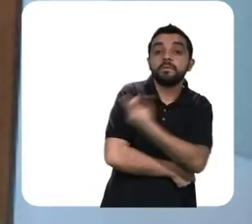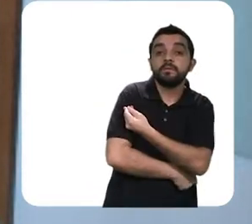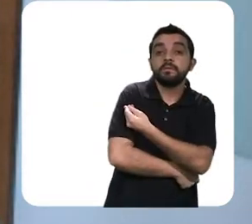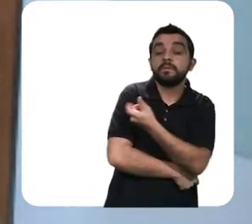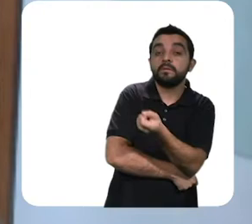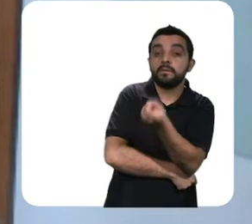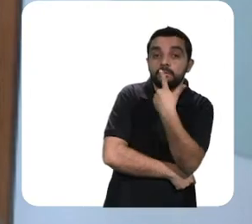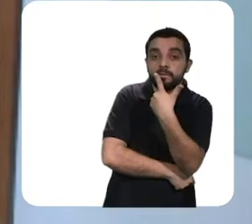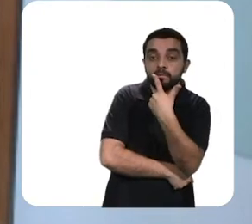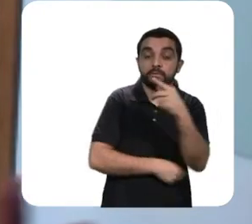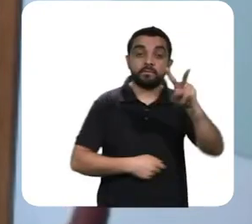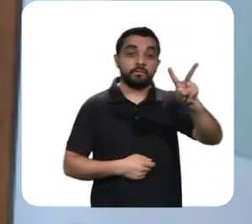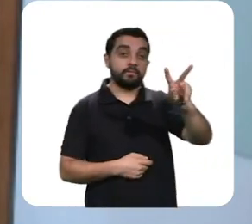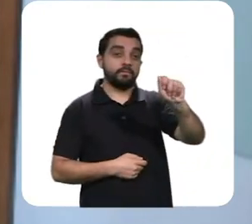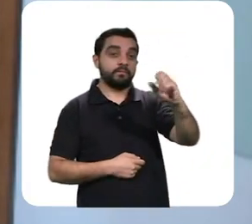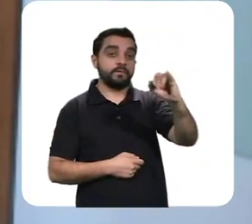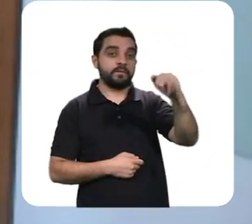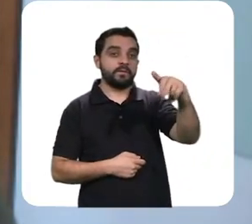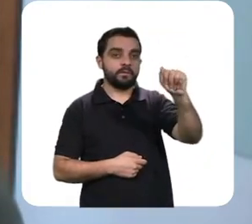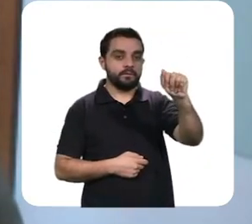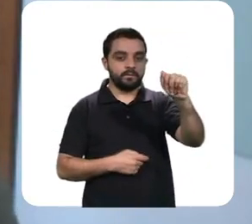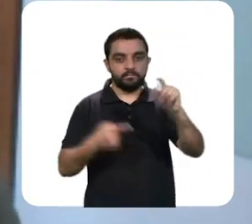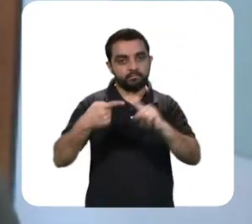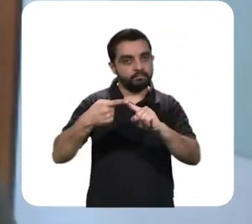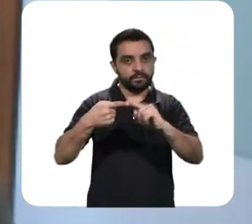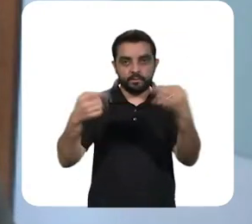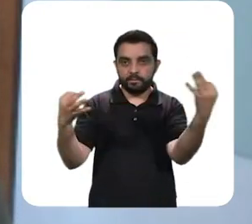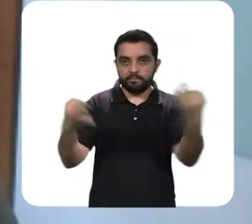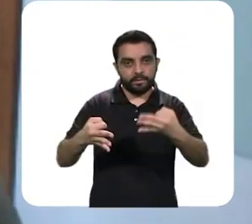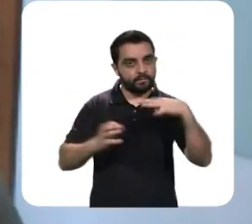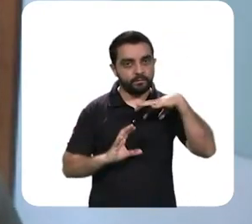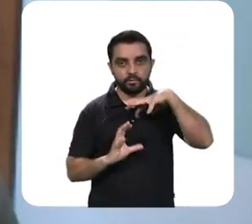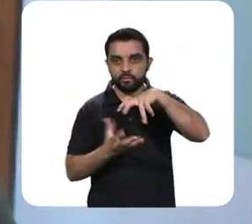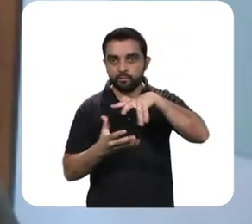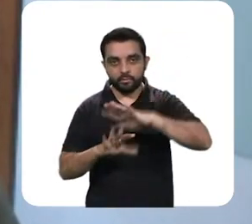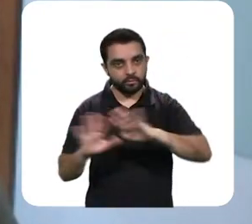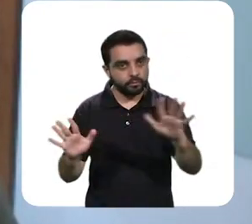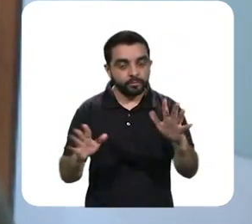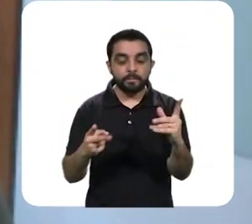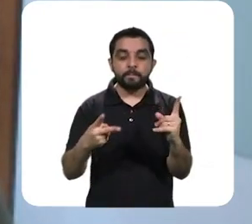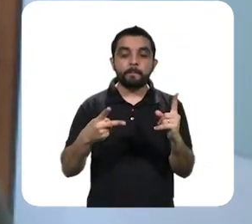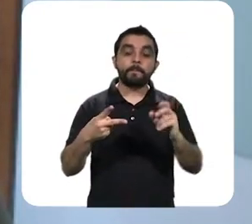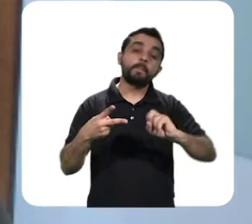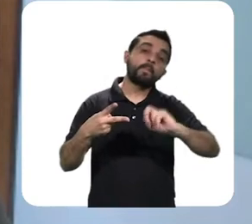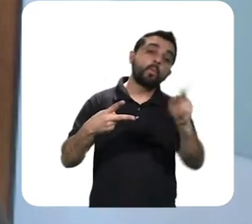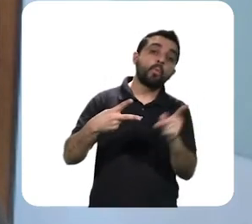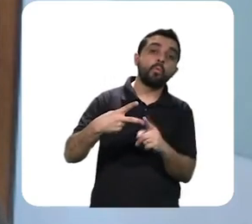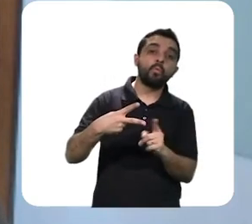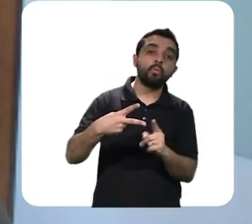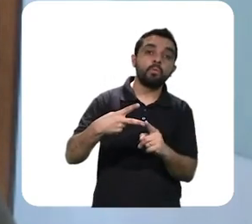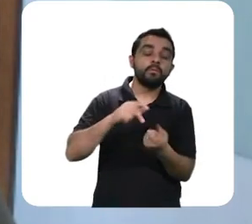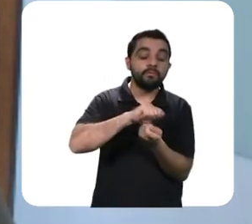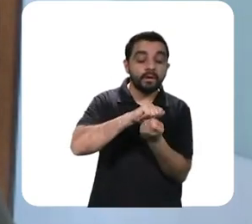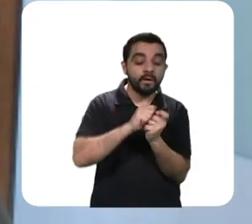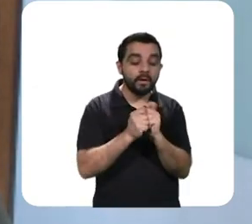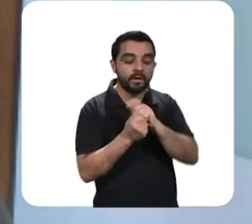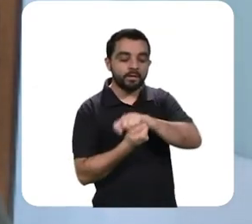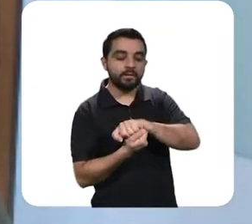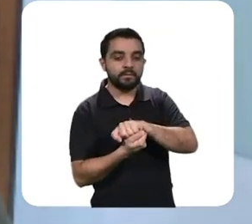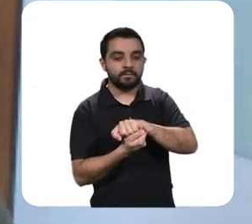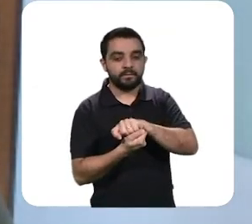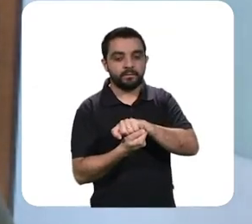seria o cenário mais feliz para a humanidade ou a gente vai fazer um ajuste populacional